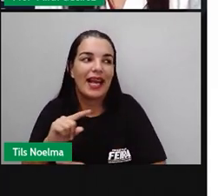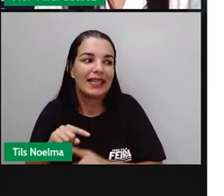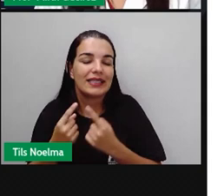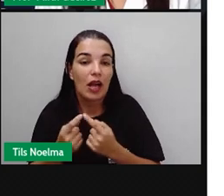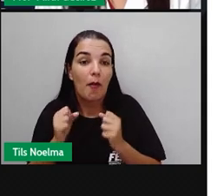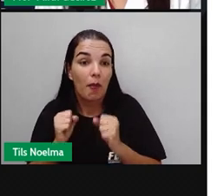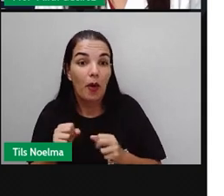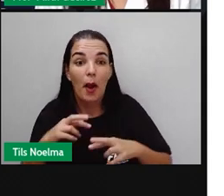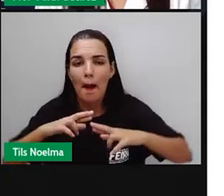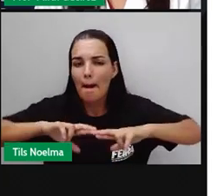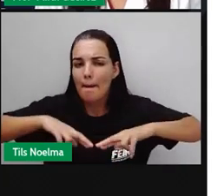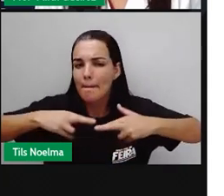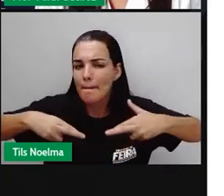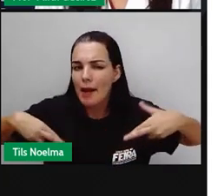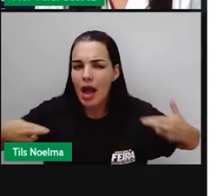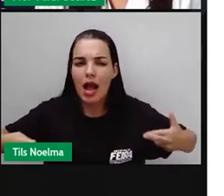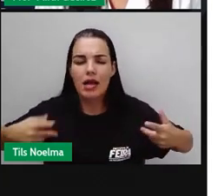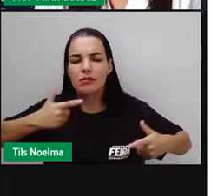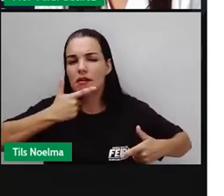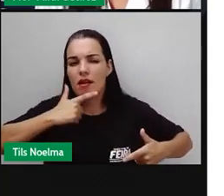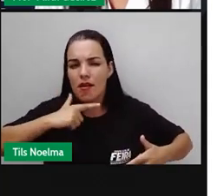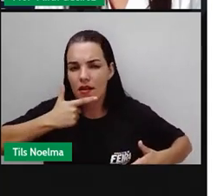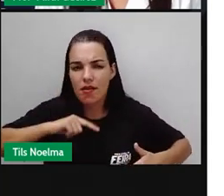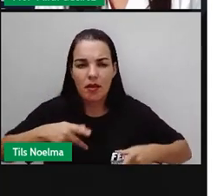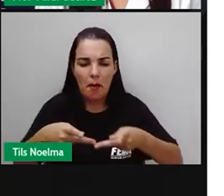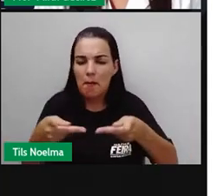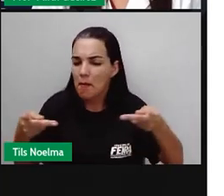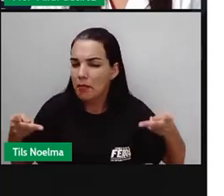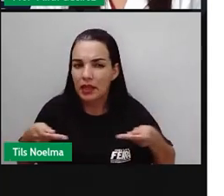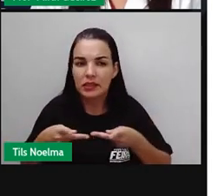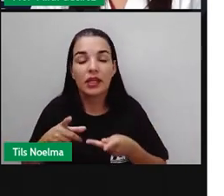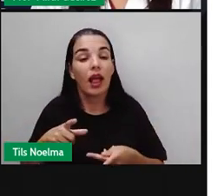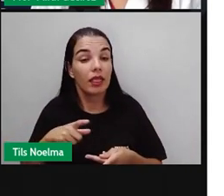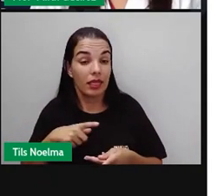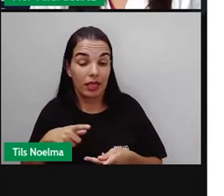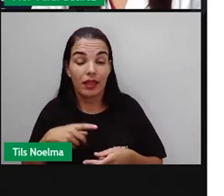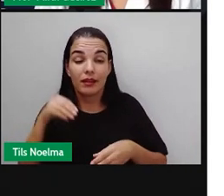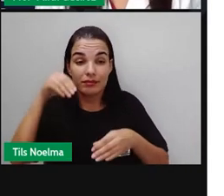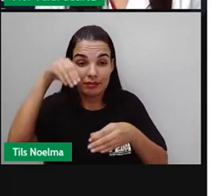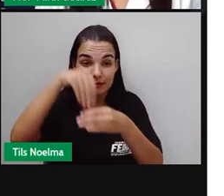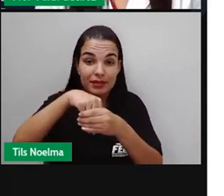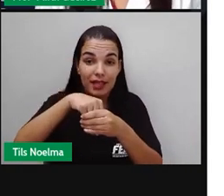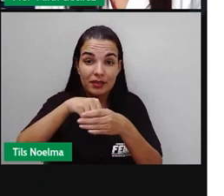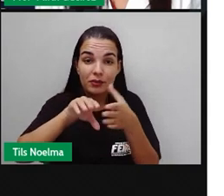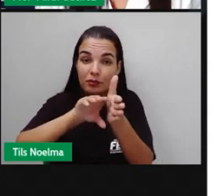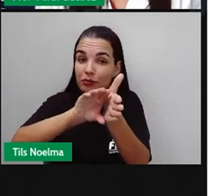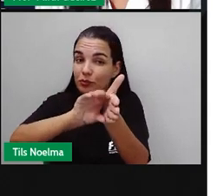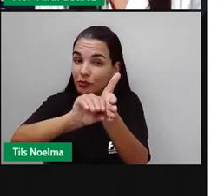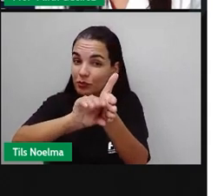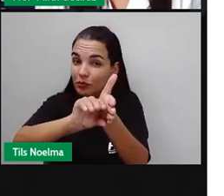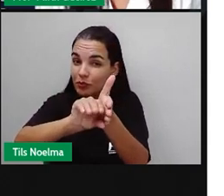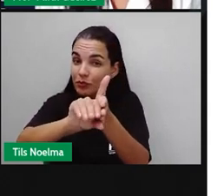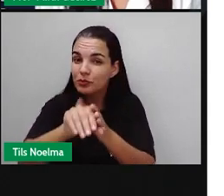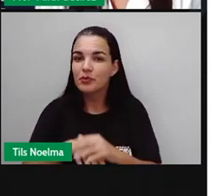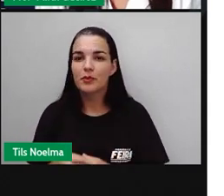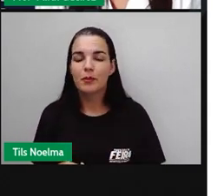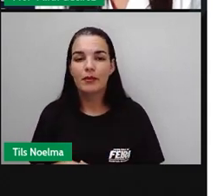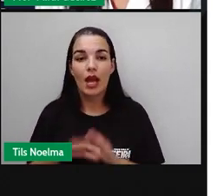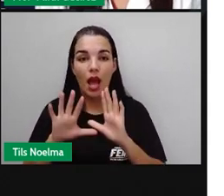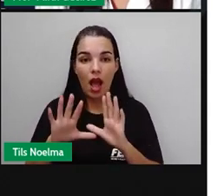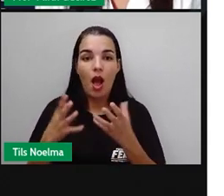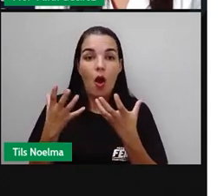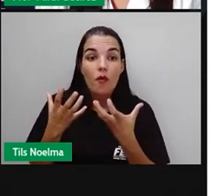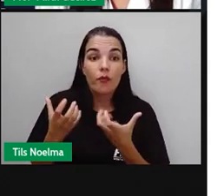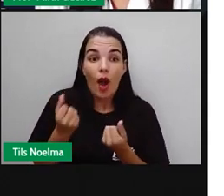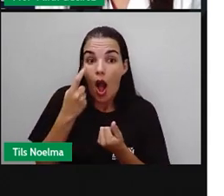massas quanto os queijos têm aí a participação de bactérias em sua produção. Vamos